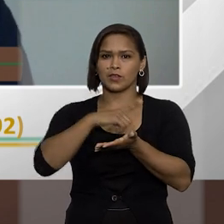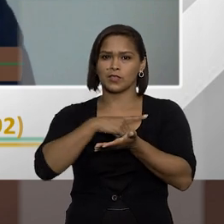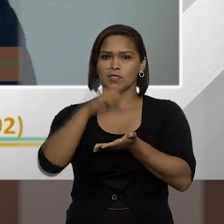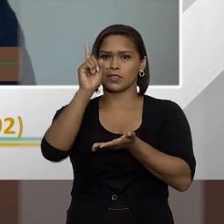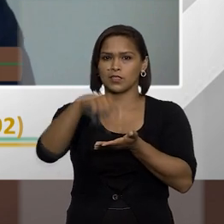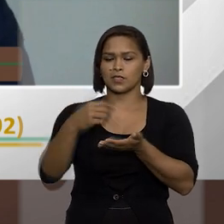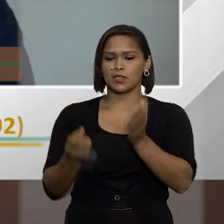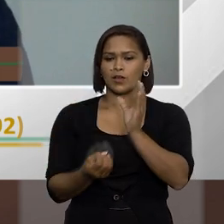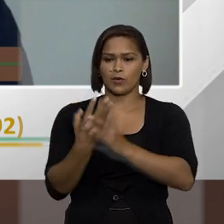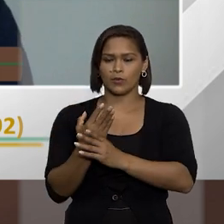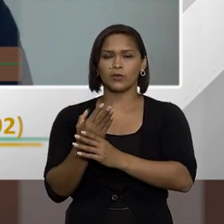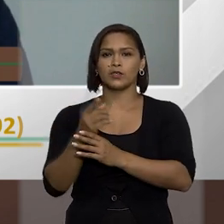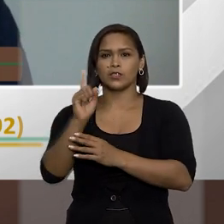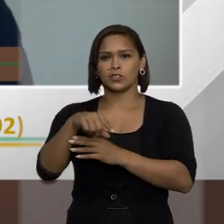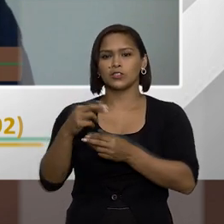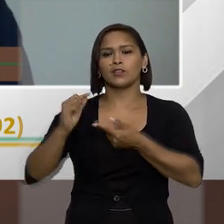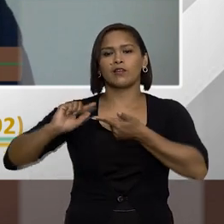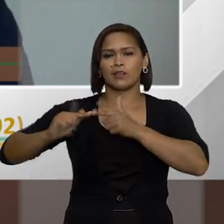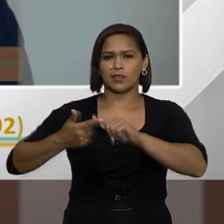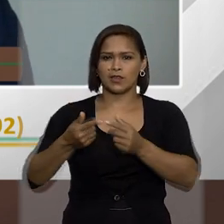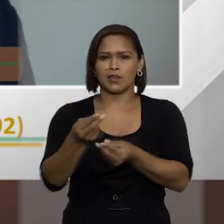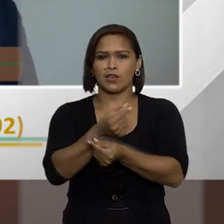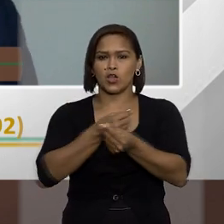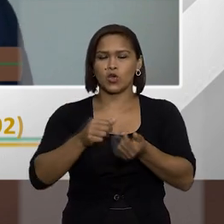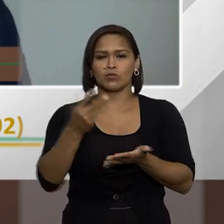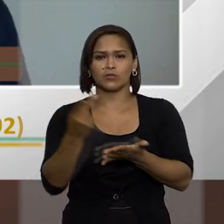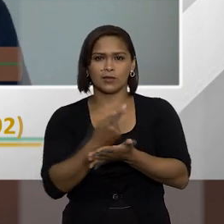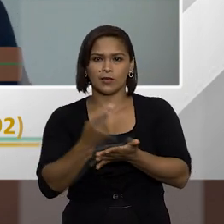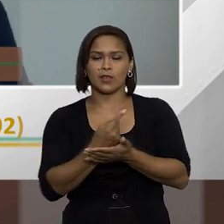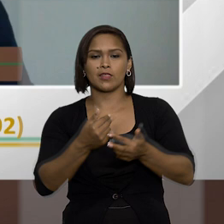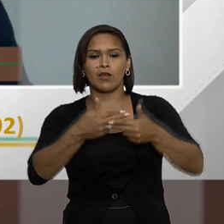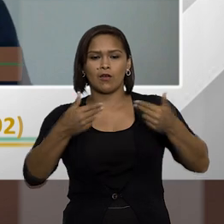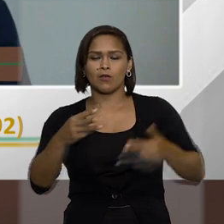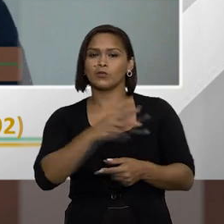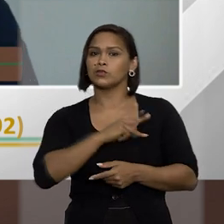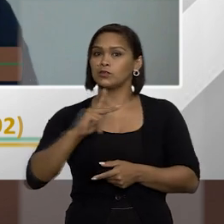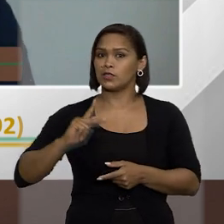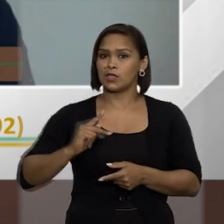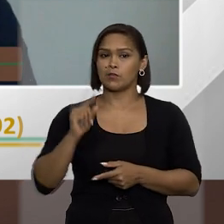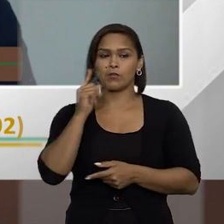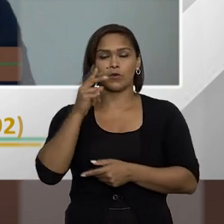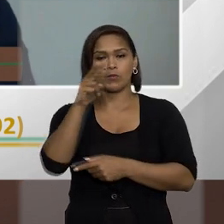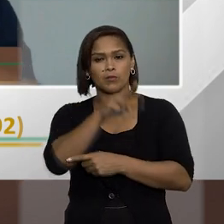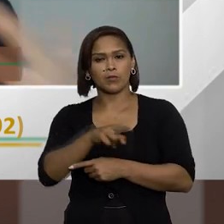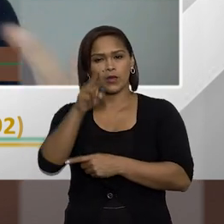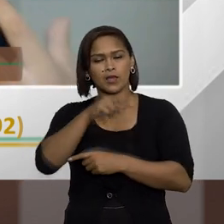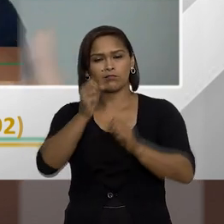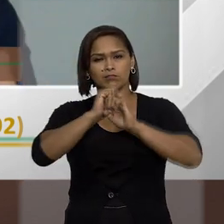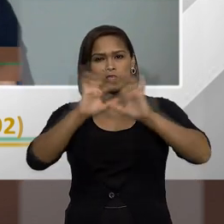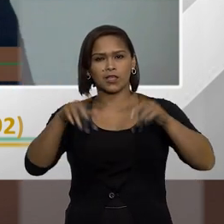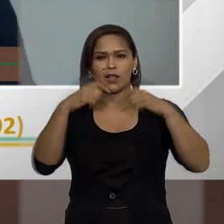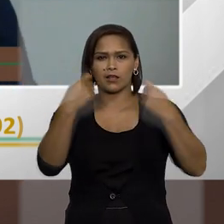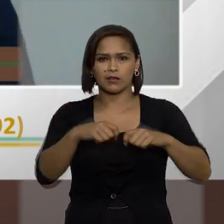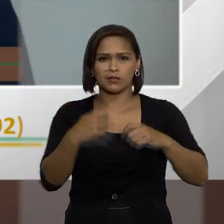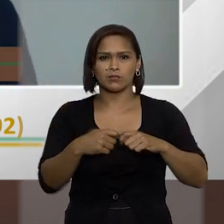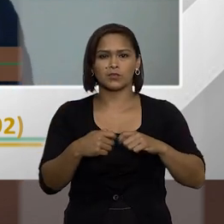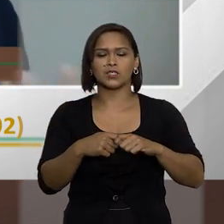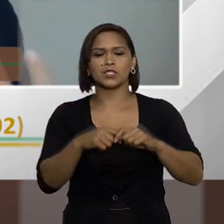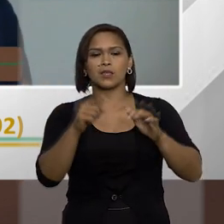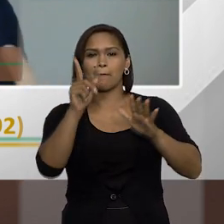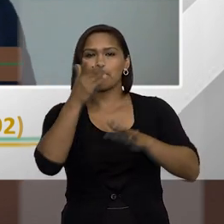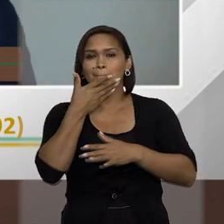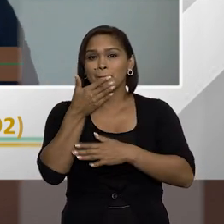presunção de que a origem daqueles recursos é uma origem ilícita muitas vezes o ministério público ele é claro ele precisa realmente